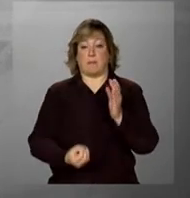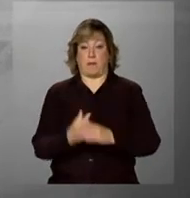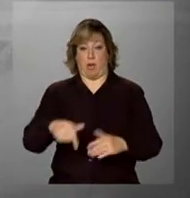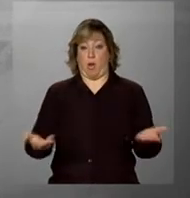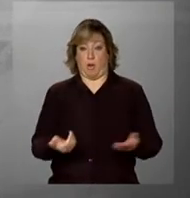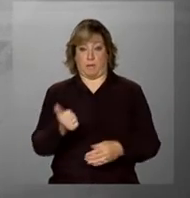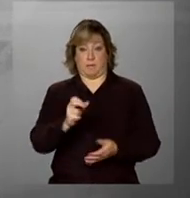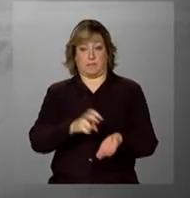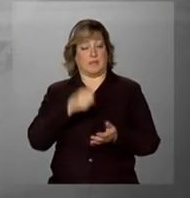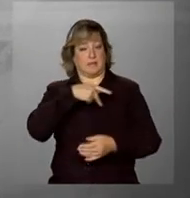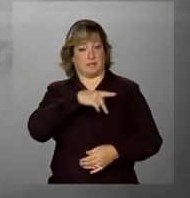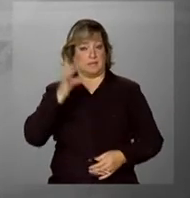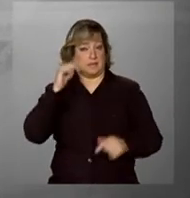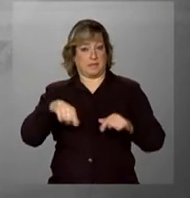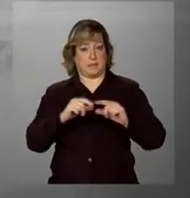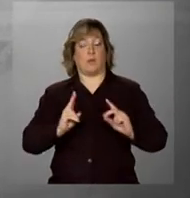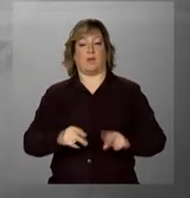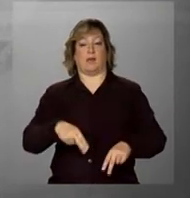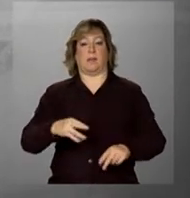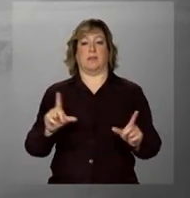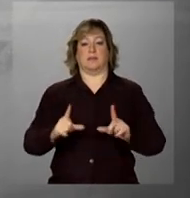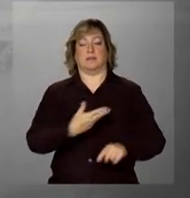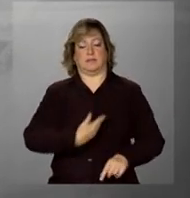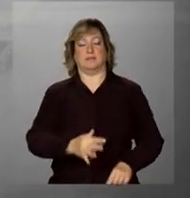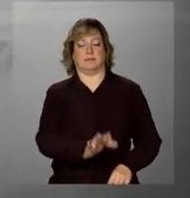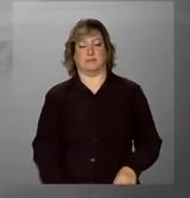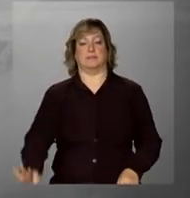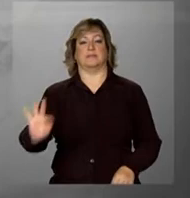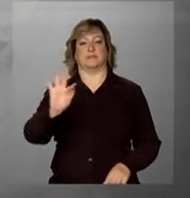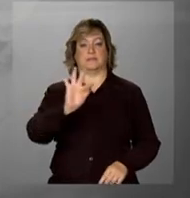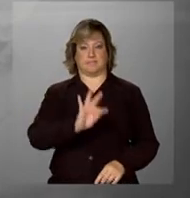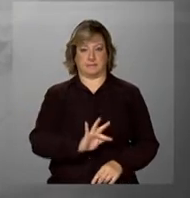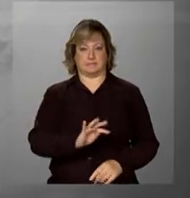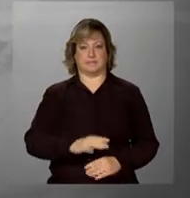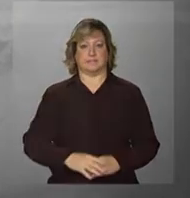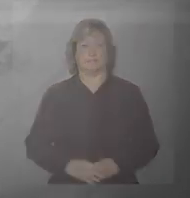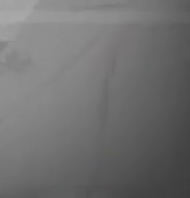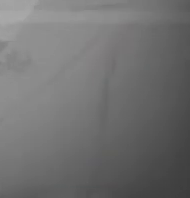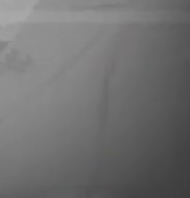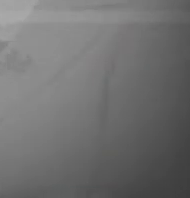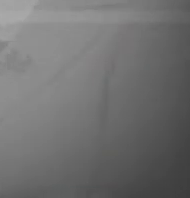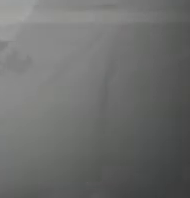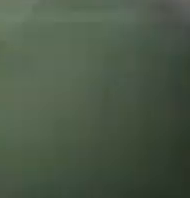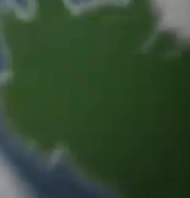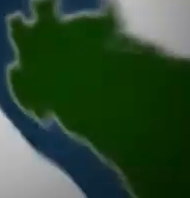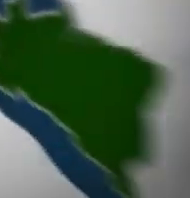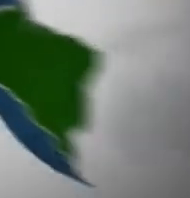hoje pela presidenta Dilma Rousseff. Continue com a gente na NBR, a TV do Governo Federal.